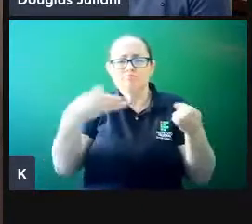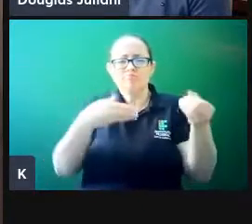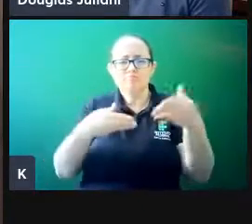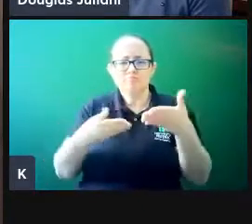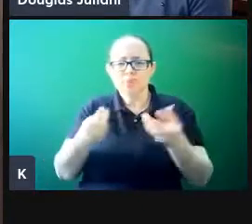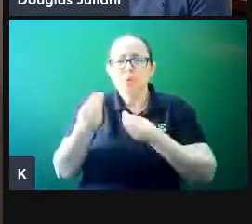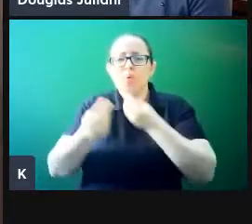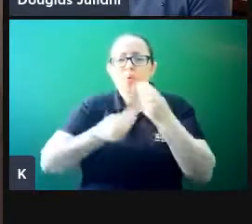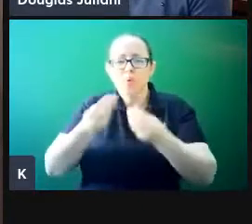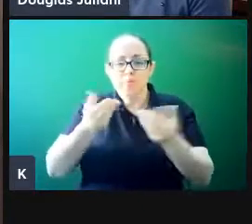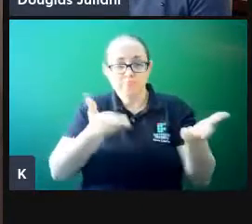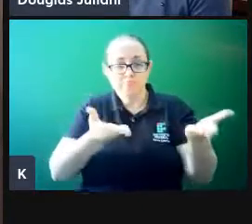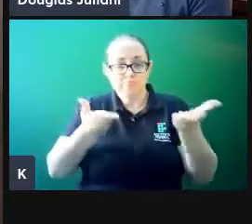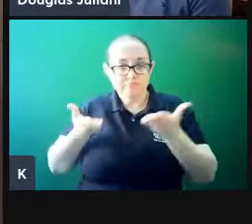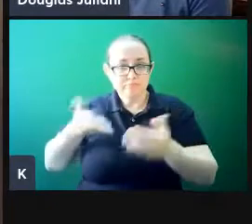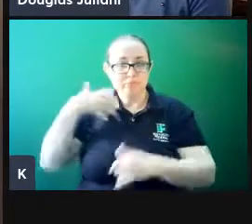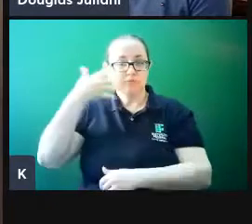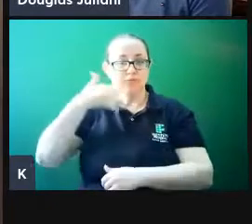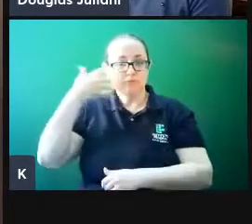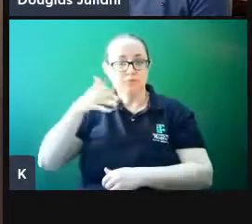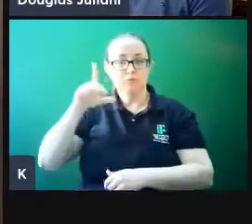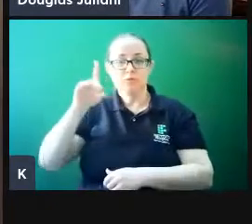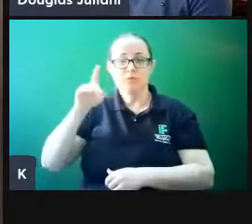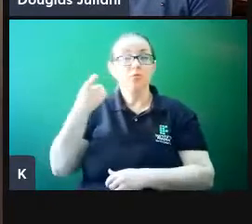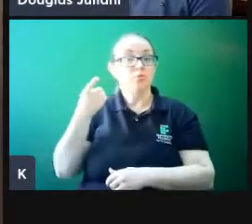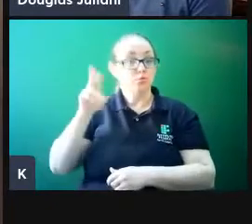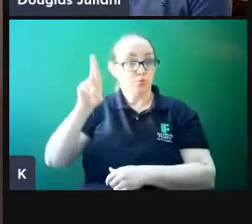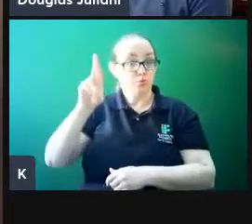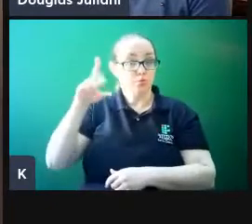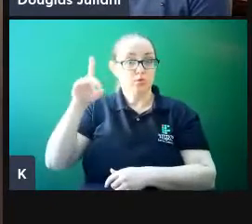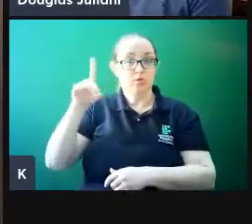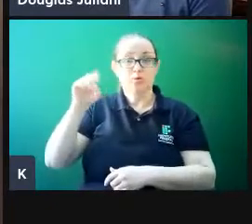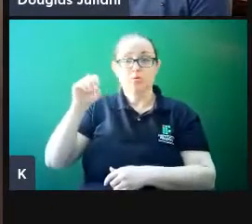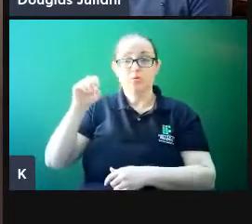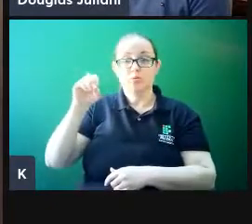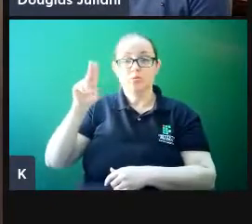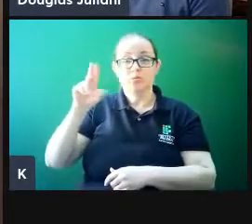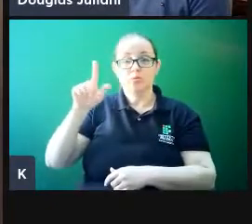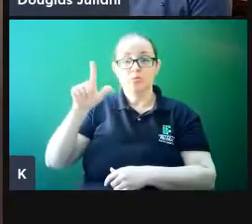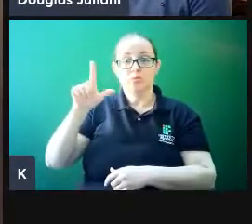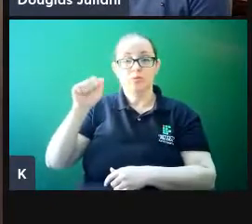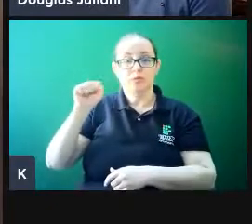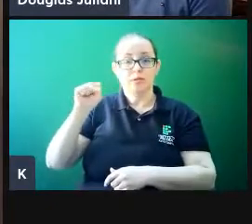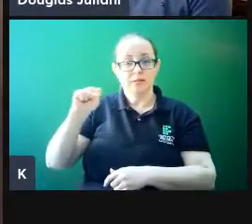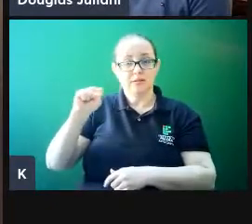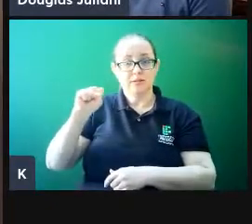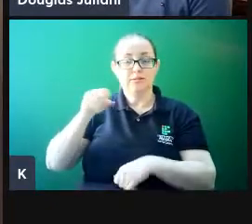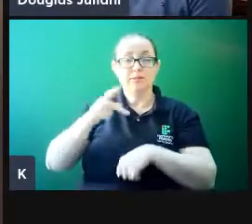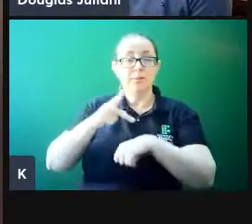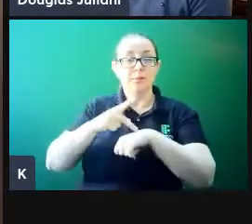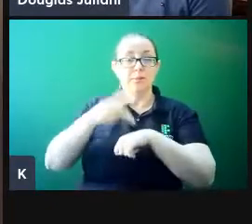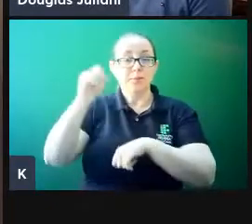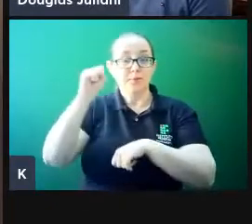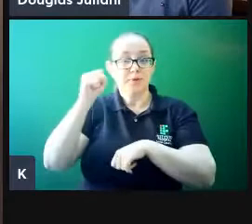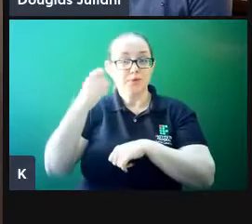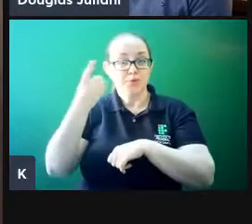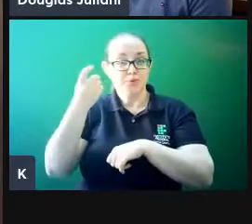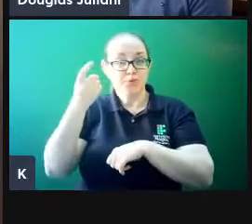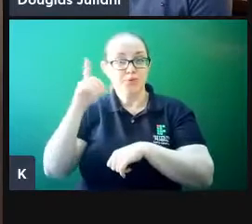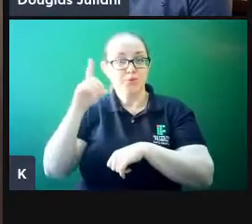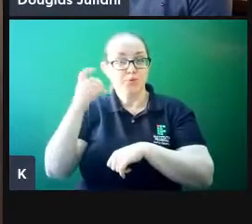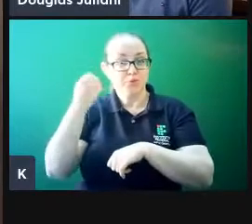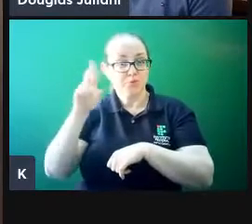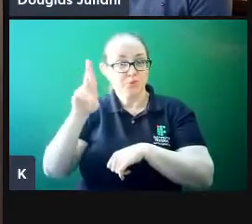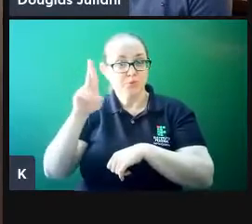nosso convidado, então, o palestrante, o professor doutor Douglas Pauleschi Giuliani, é pós-doutorando na temática